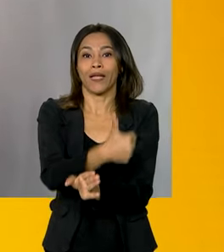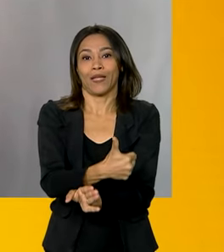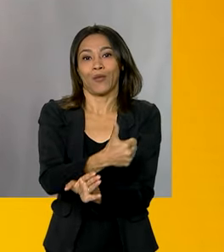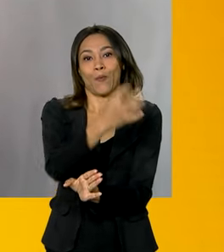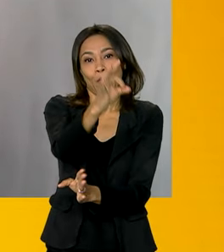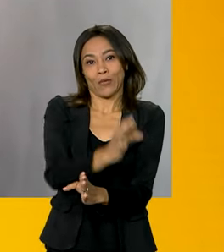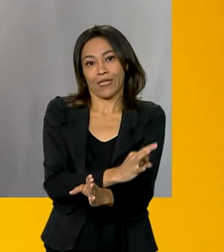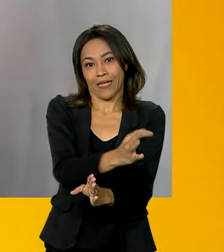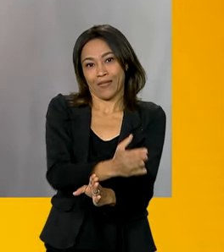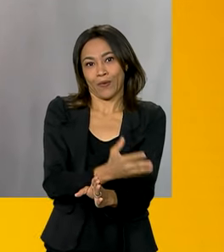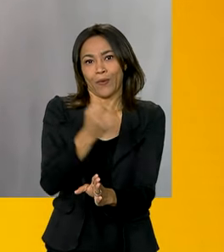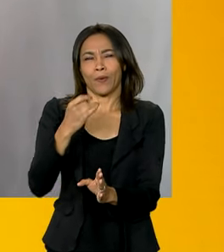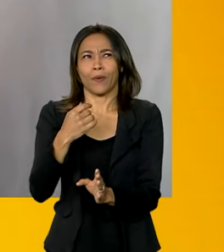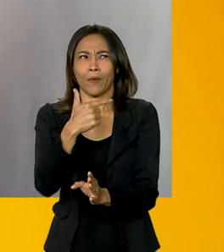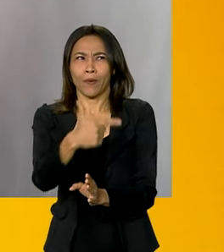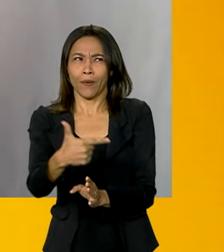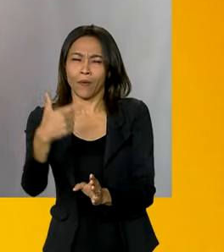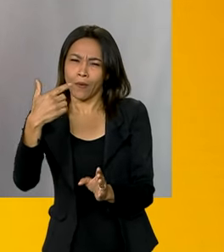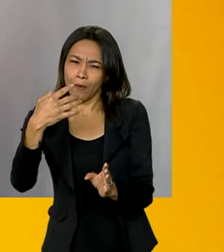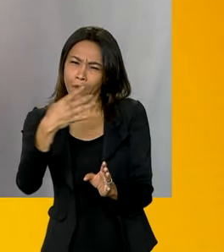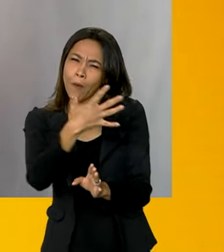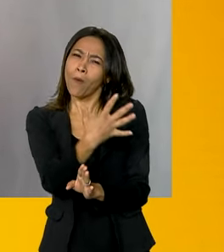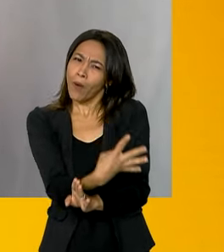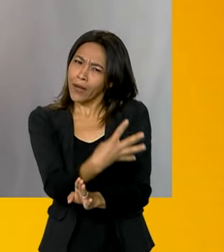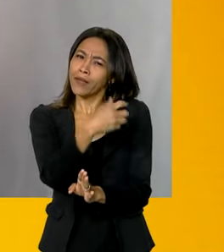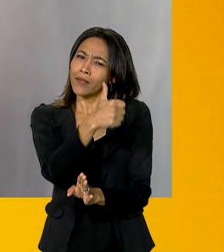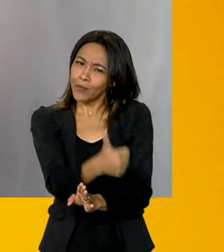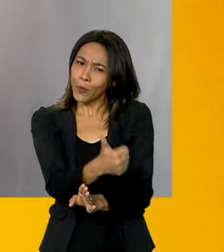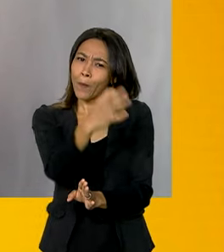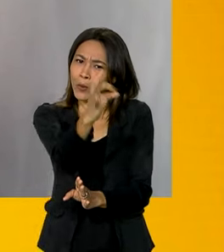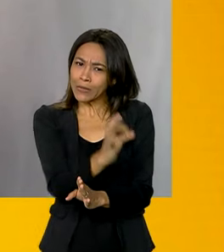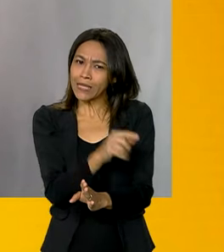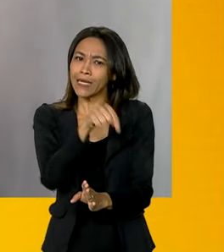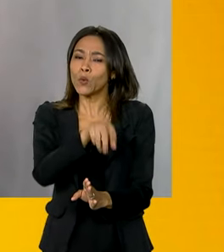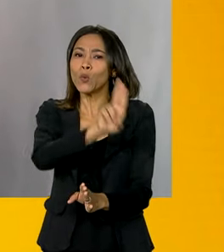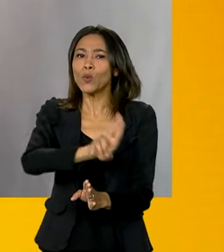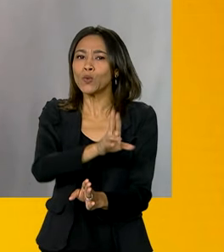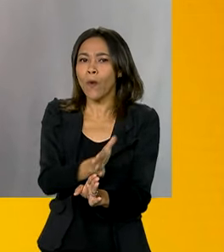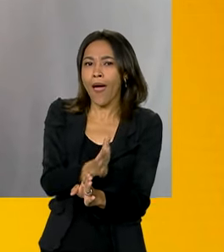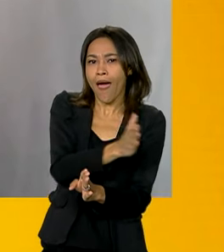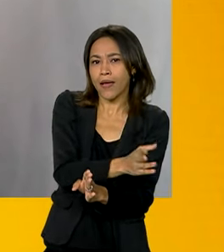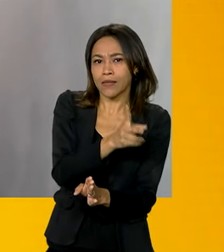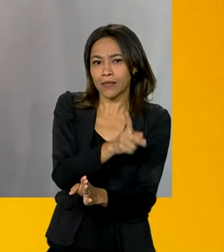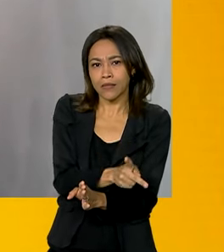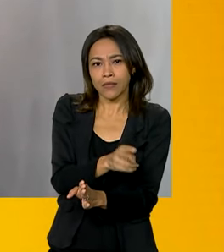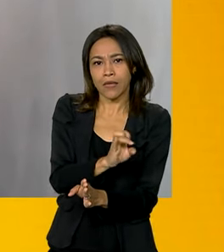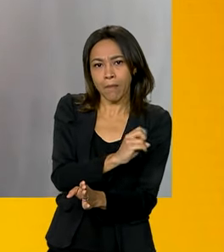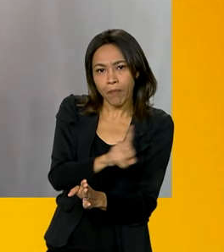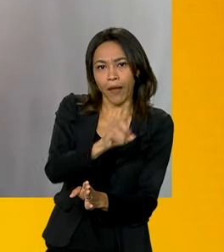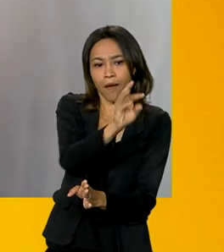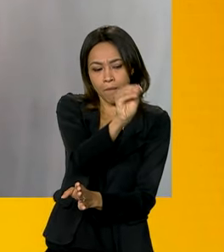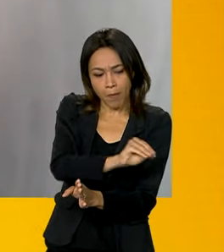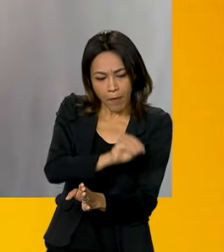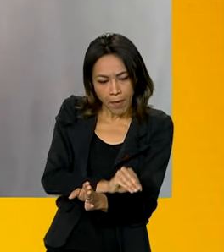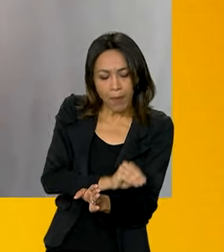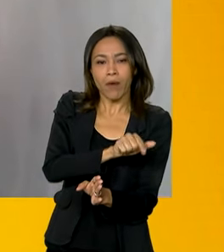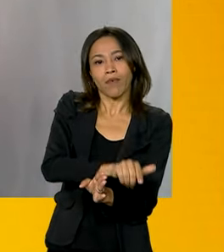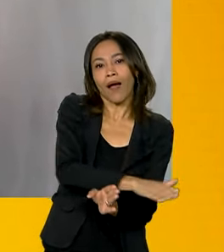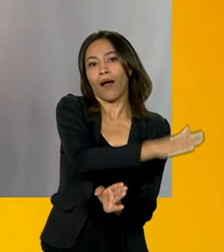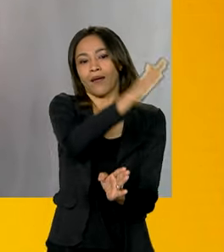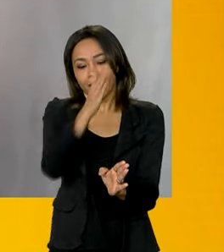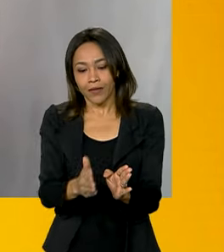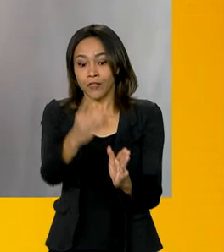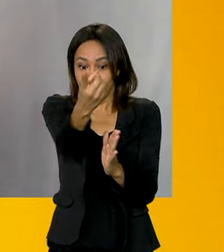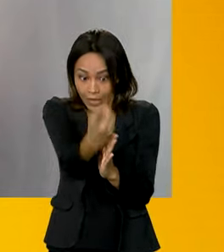milhões que nós recebemos, 41% vieram com o uso da pré-preenchida, o que mostra que isso caiu no